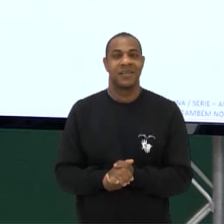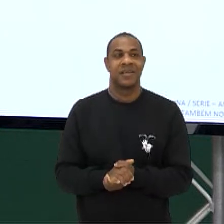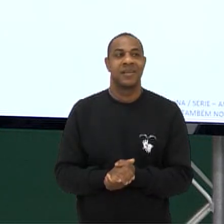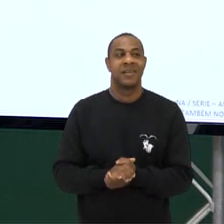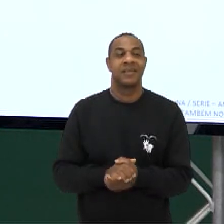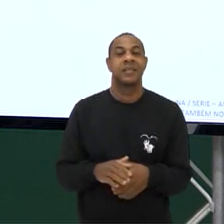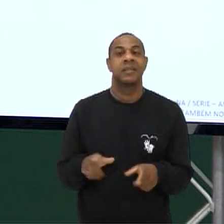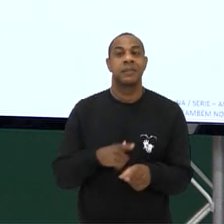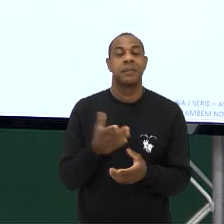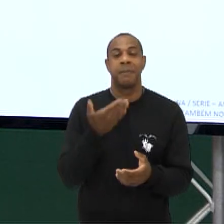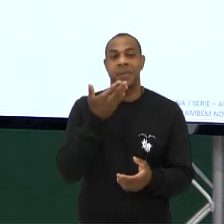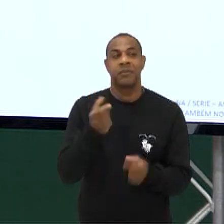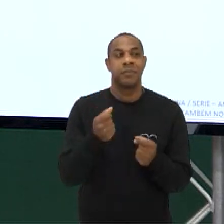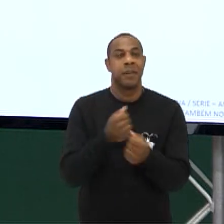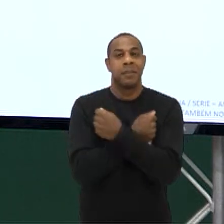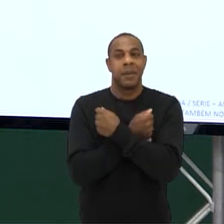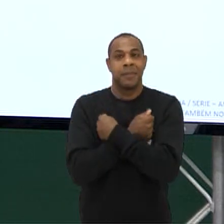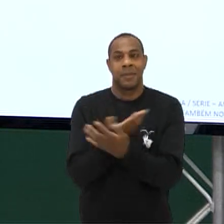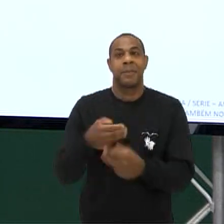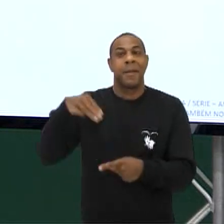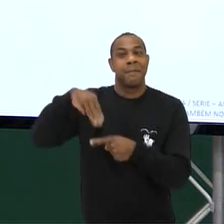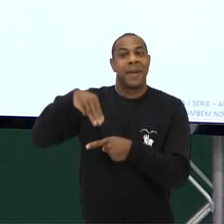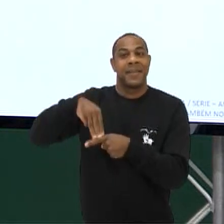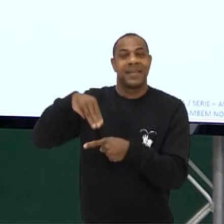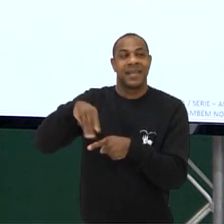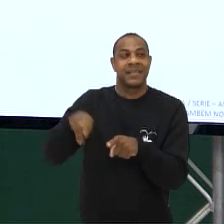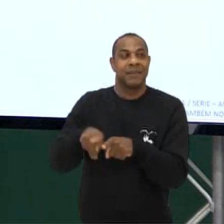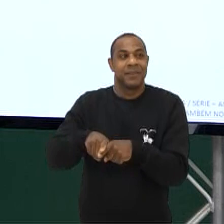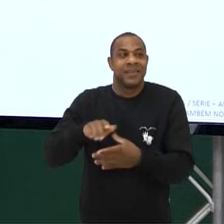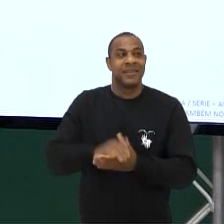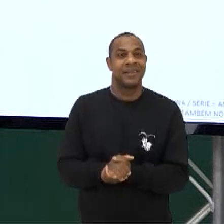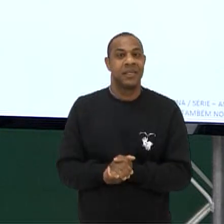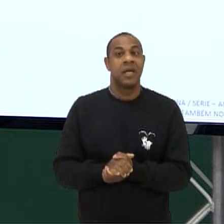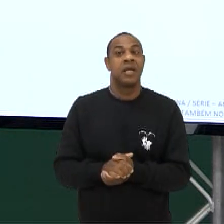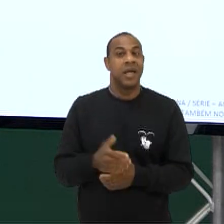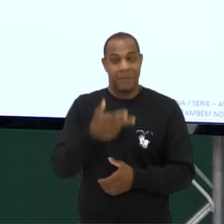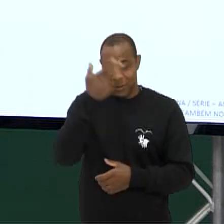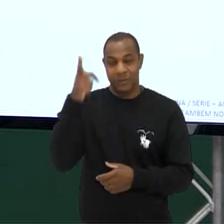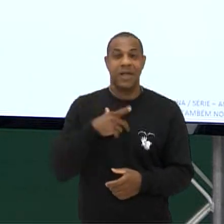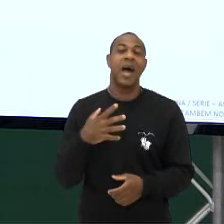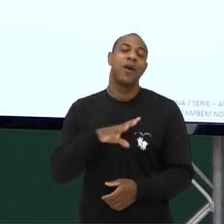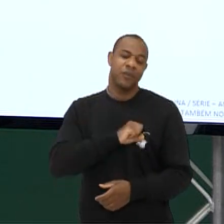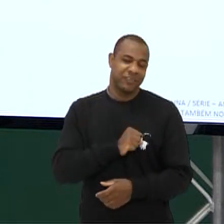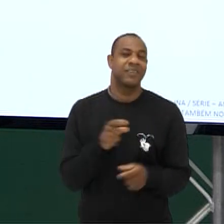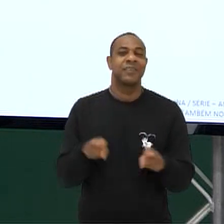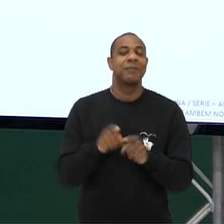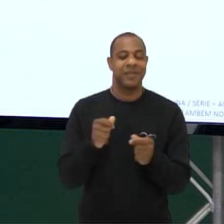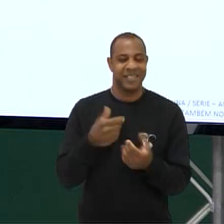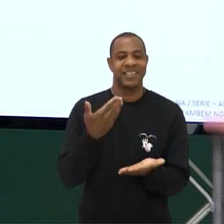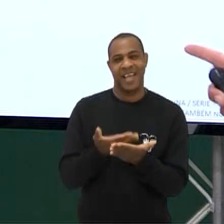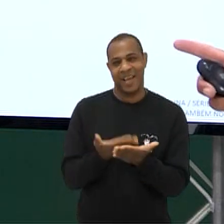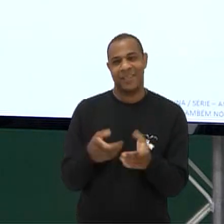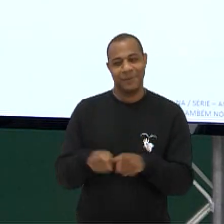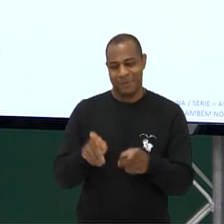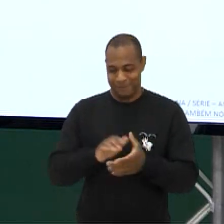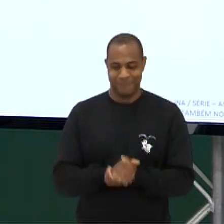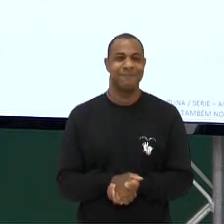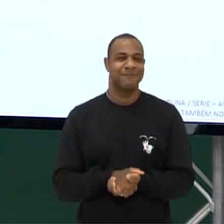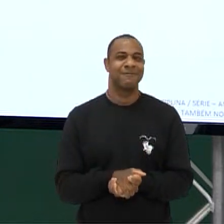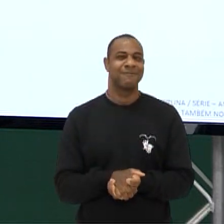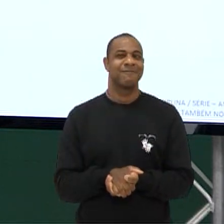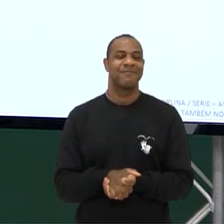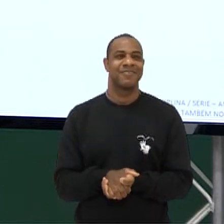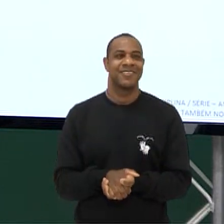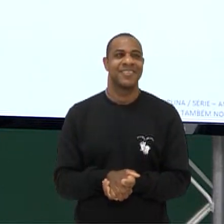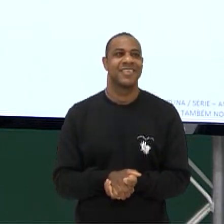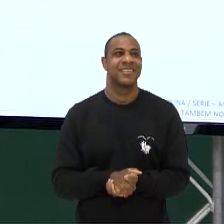Paraná Ele está me pedindo Para mandar um abraço Para Maringá Que o pessoal está Gostando bastante Da nossa aula E já inclusive Já deu a resposta Show de bola